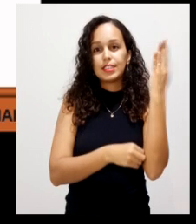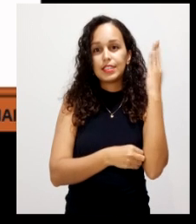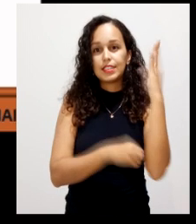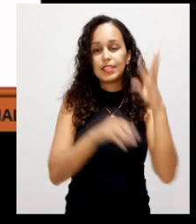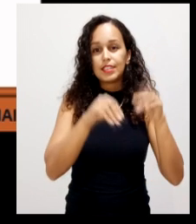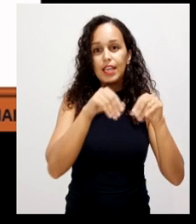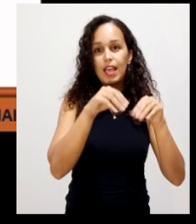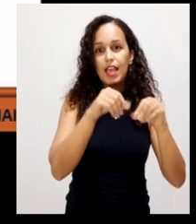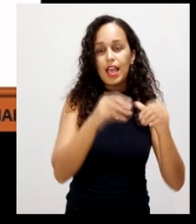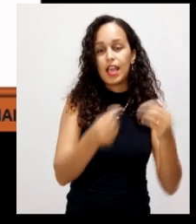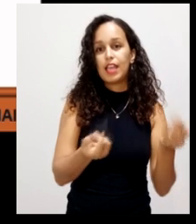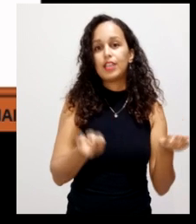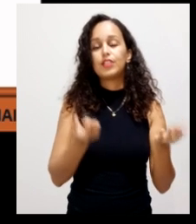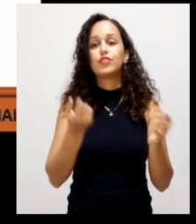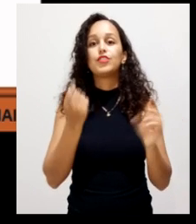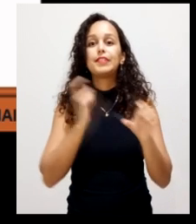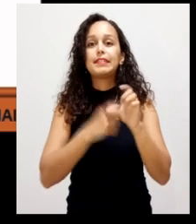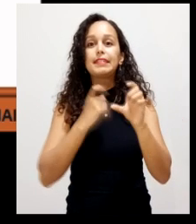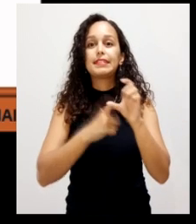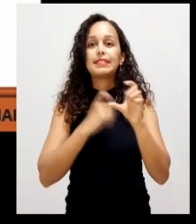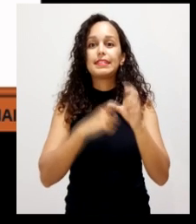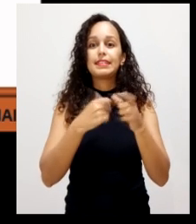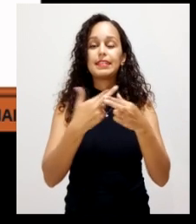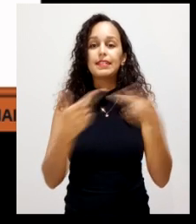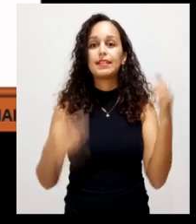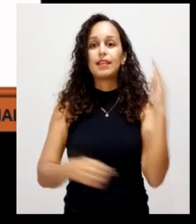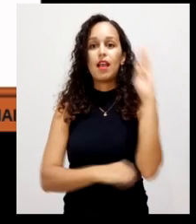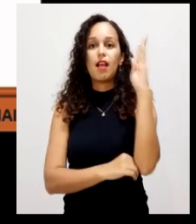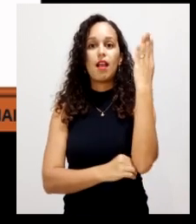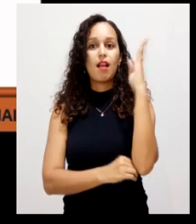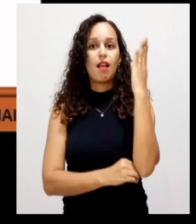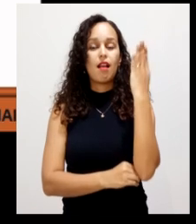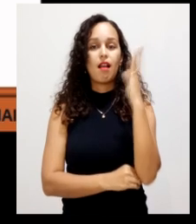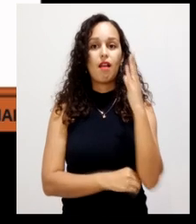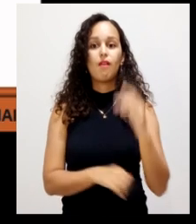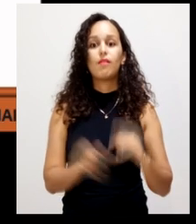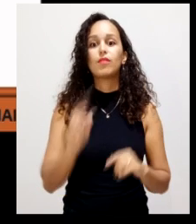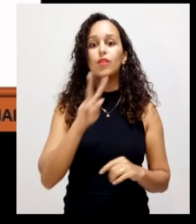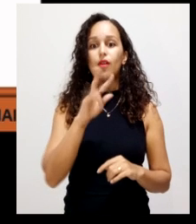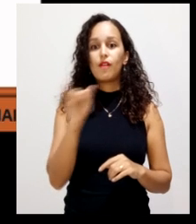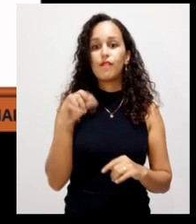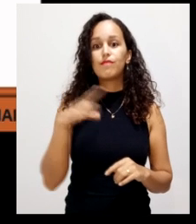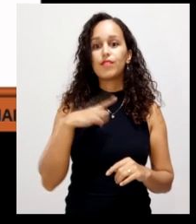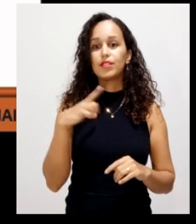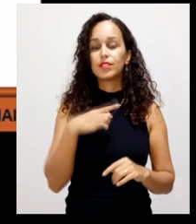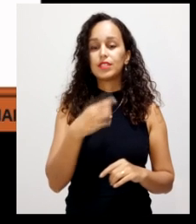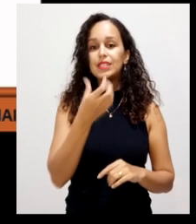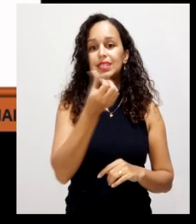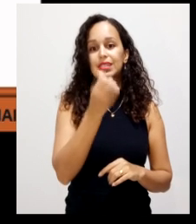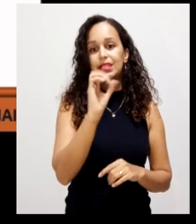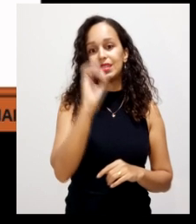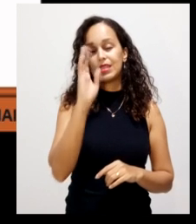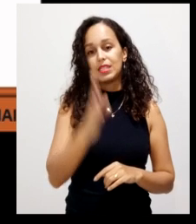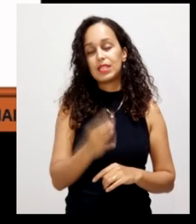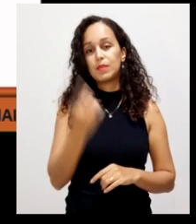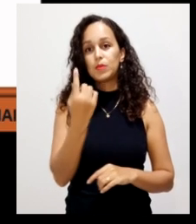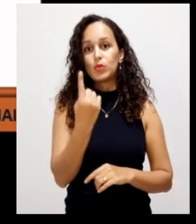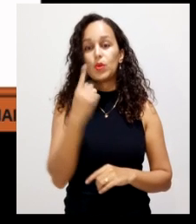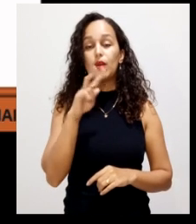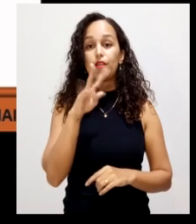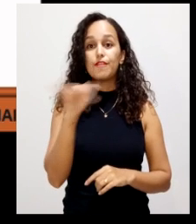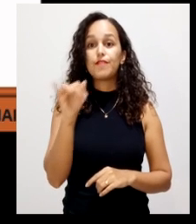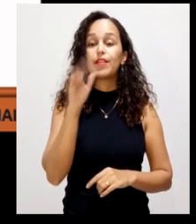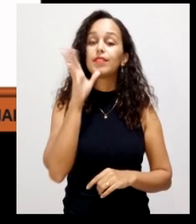galhos, caules, eles vão ter uma relação CM muito alta e aí vai demorar para se decompor.